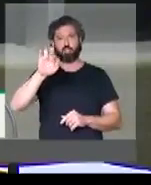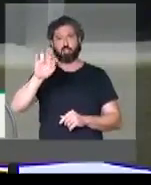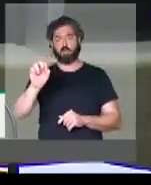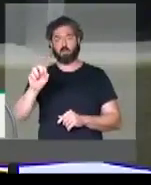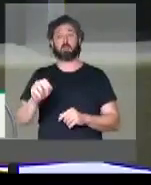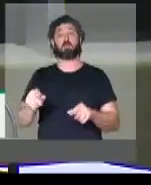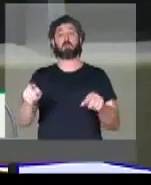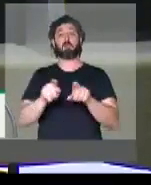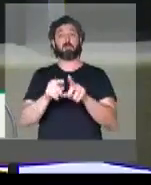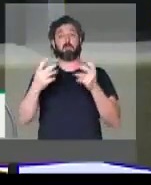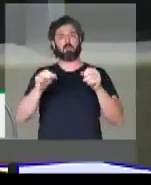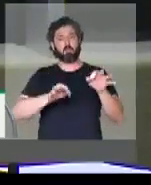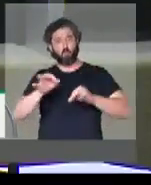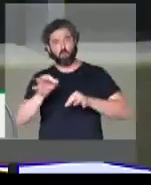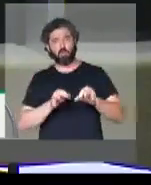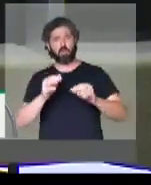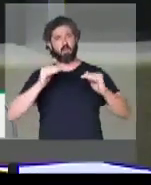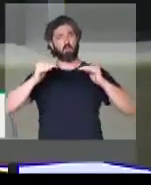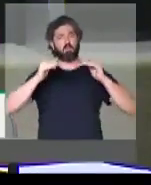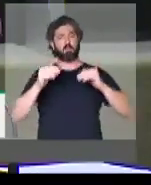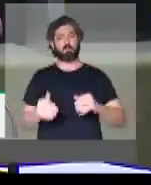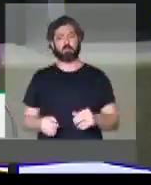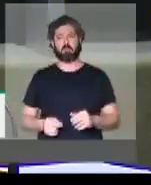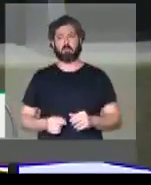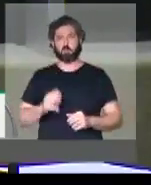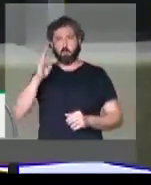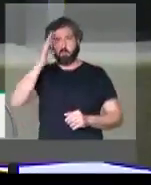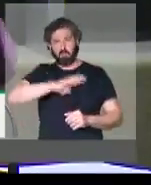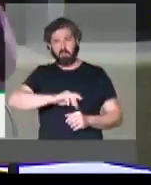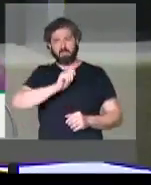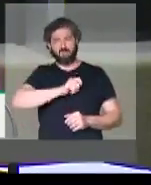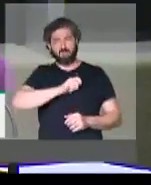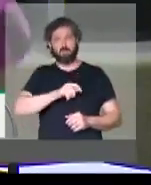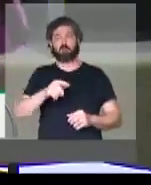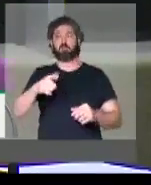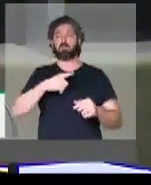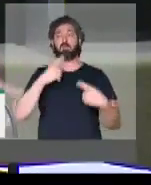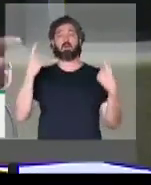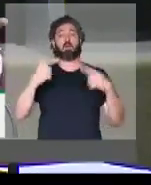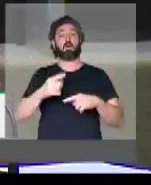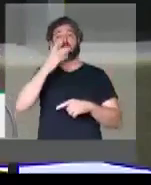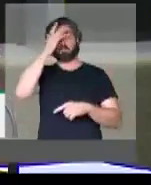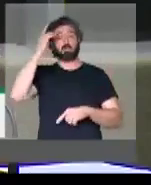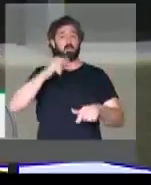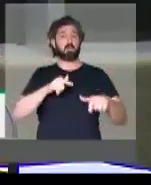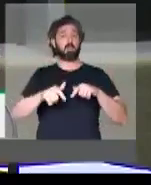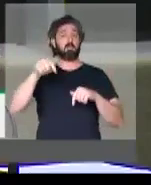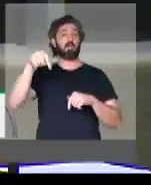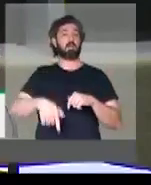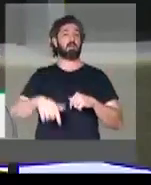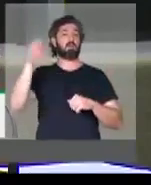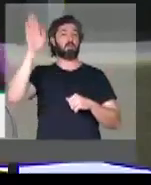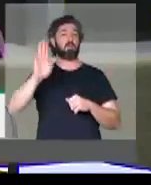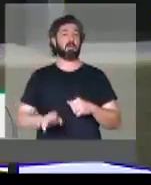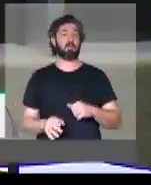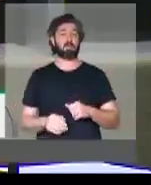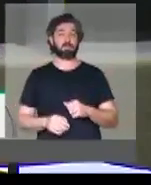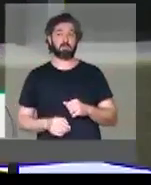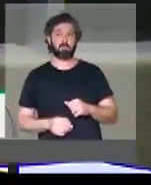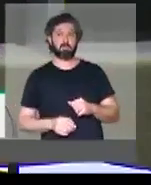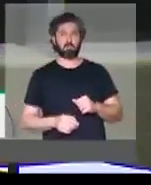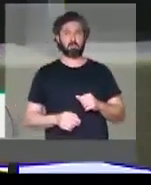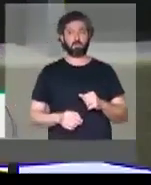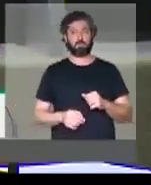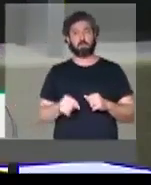que possamos controlar o nível de malvadeza contra o trabalhador brasileiro. Essa